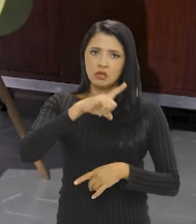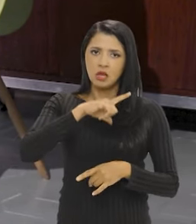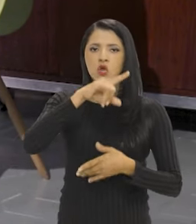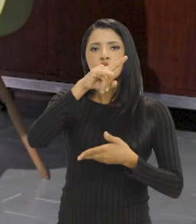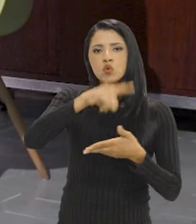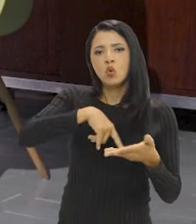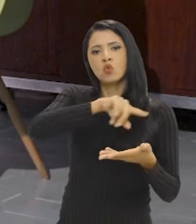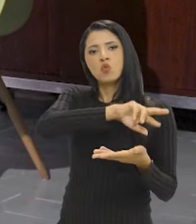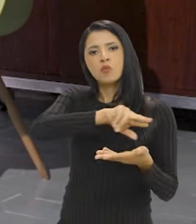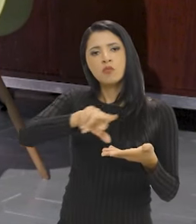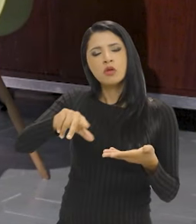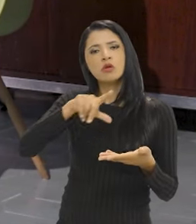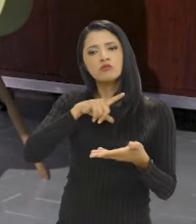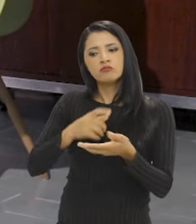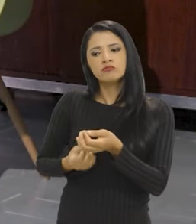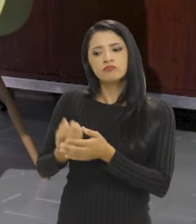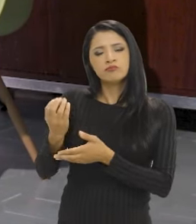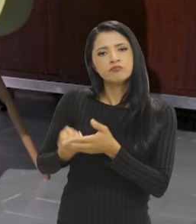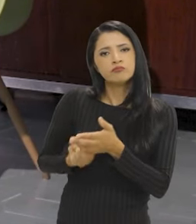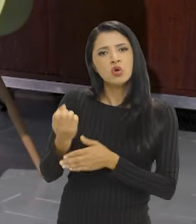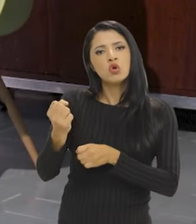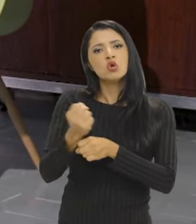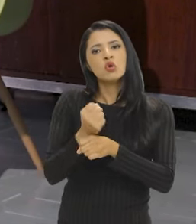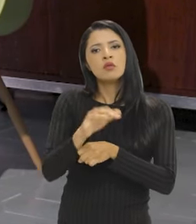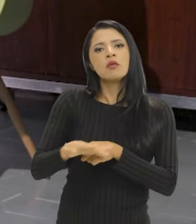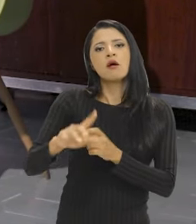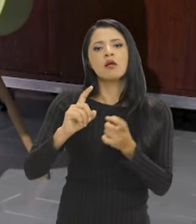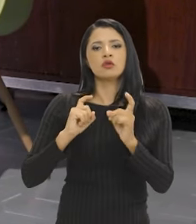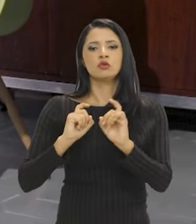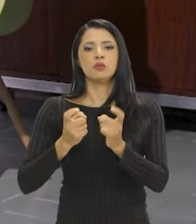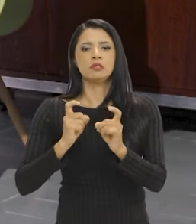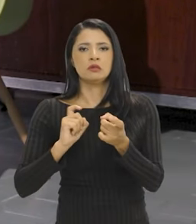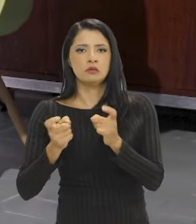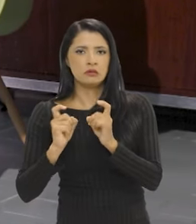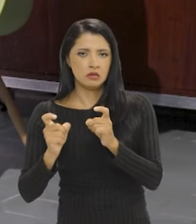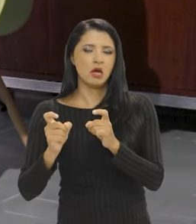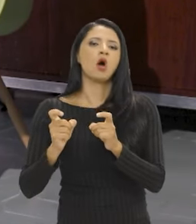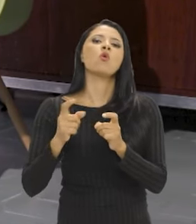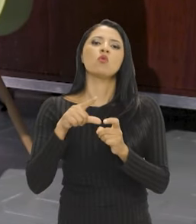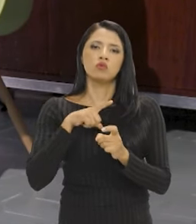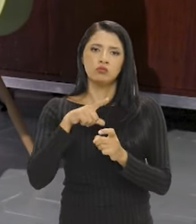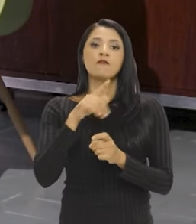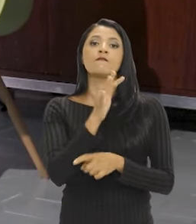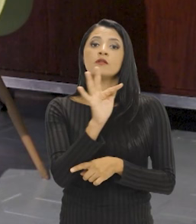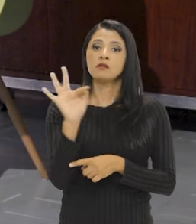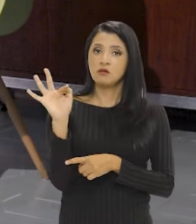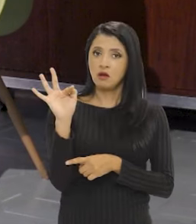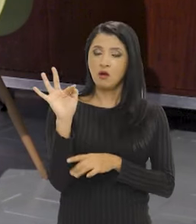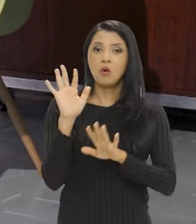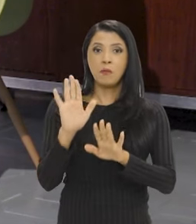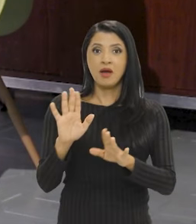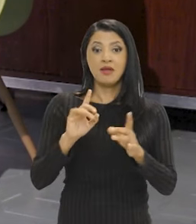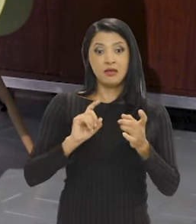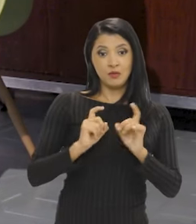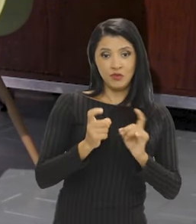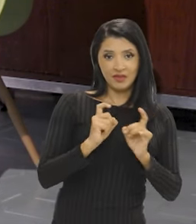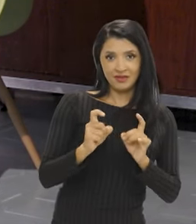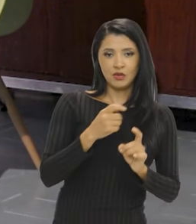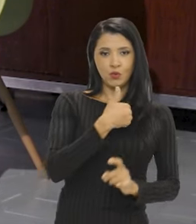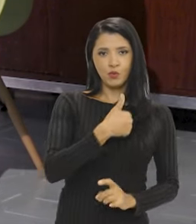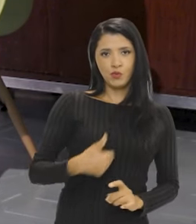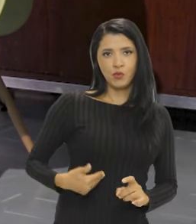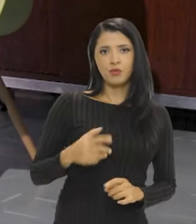documentações que foram produzidas no âmbito da Administração Pública Federal. Só que a